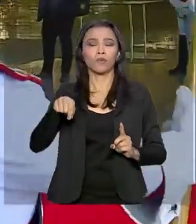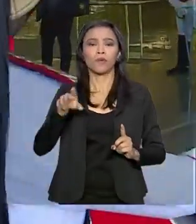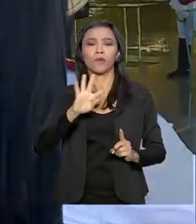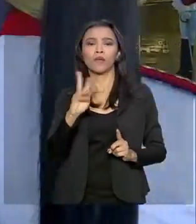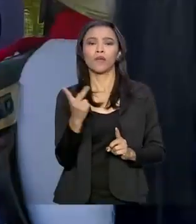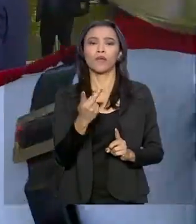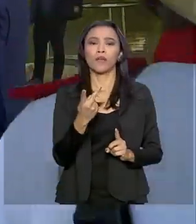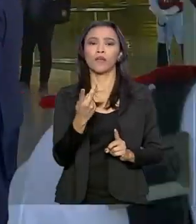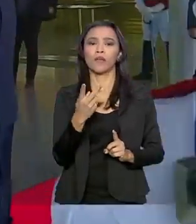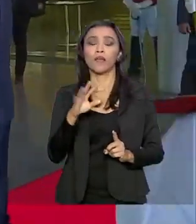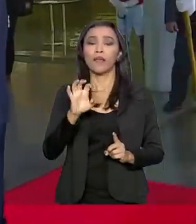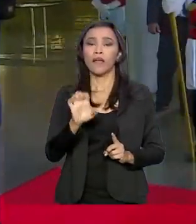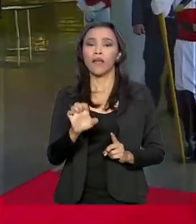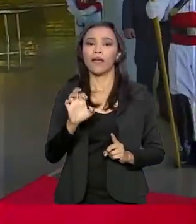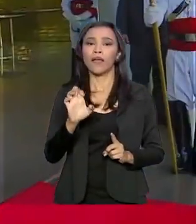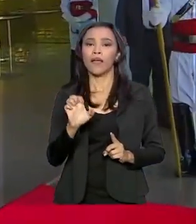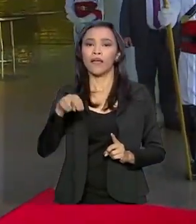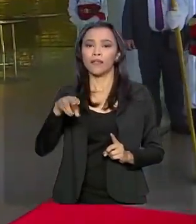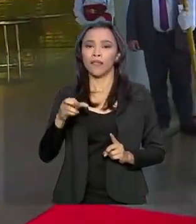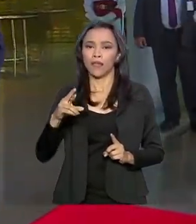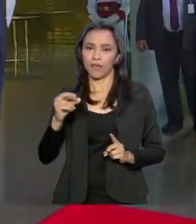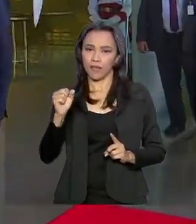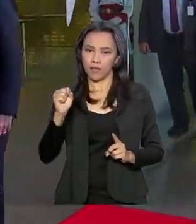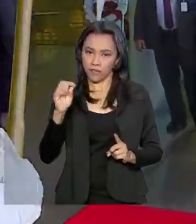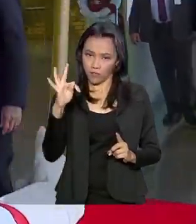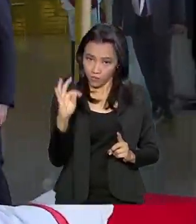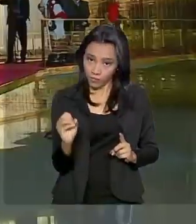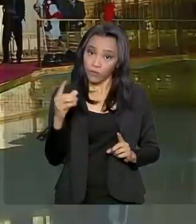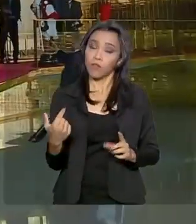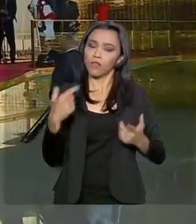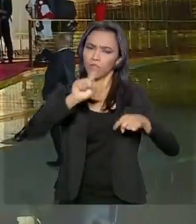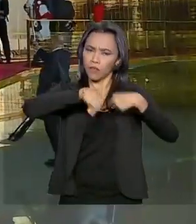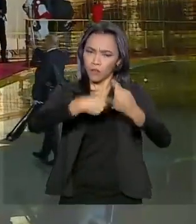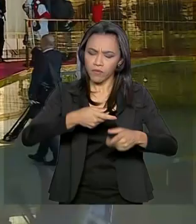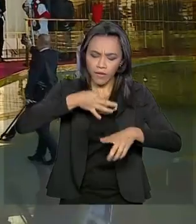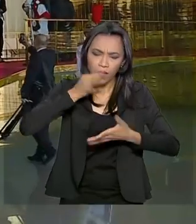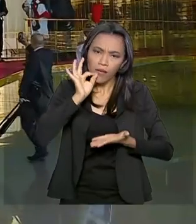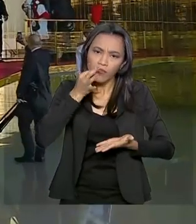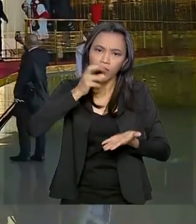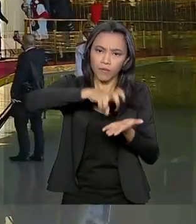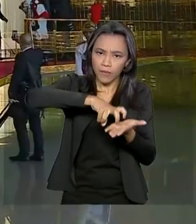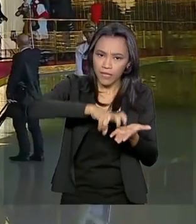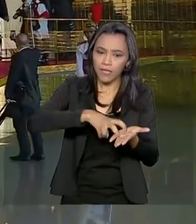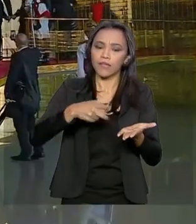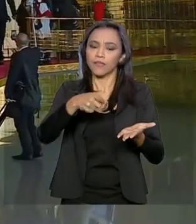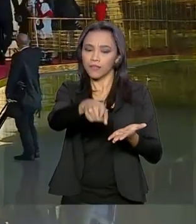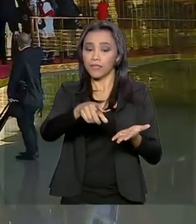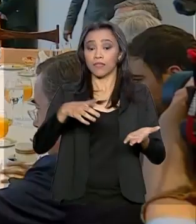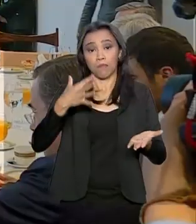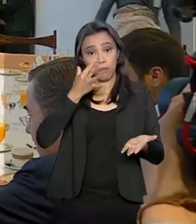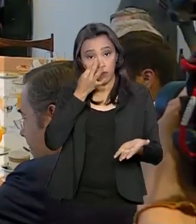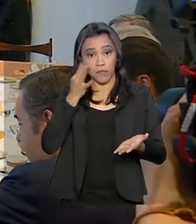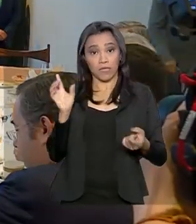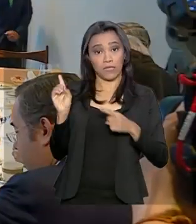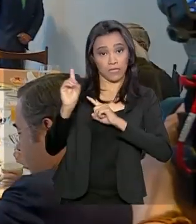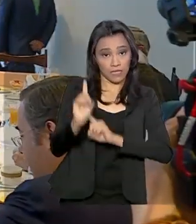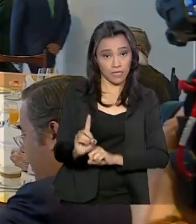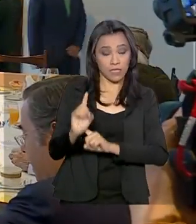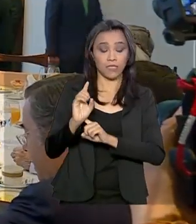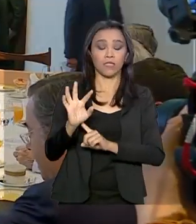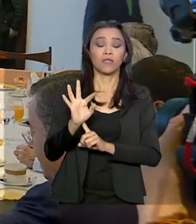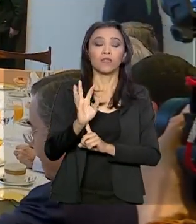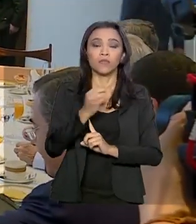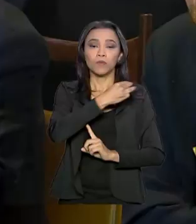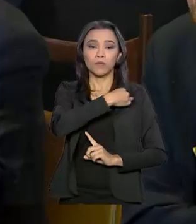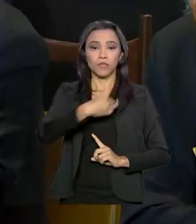Ernesto Araújo. Em seguida, eles participaram de um café da manhã que contou também com a presença do ministro da Defesa, Fernando